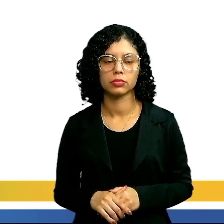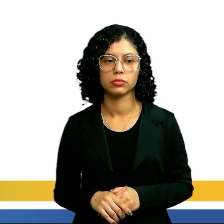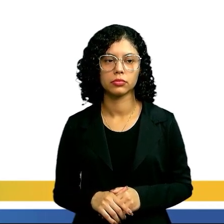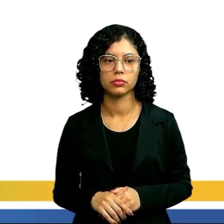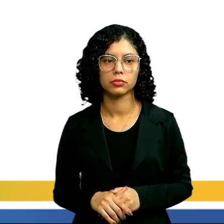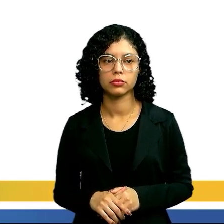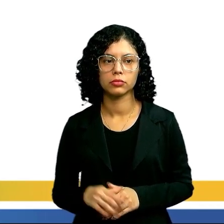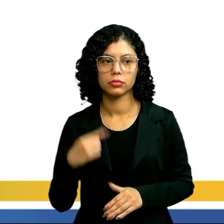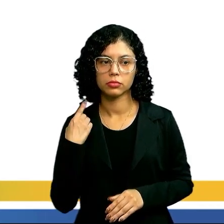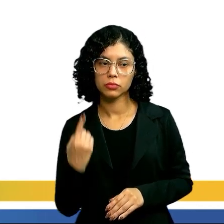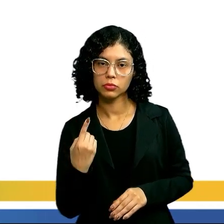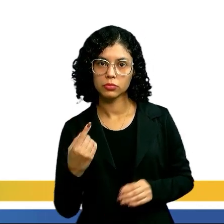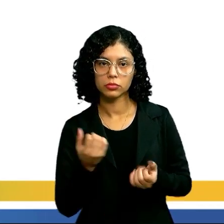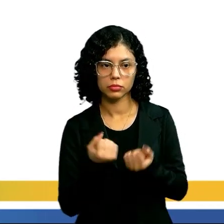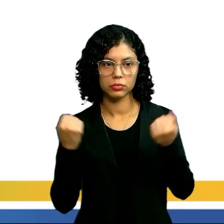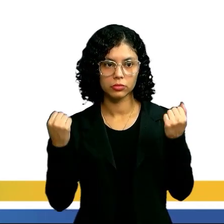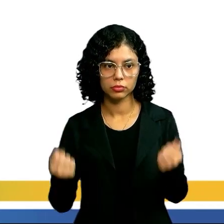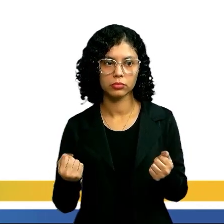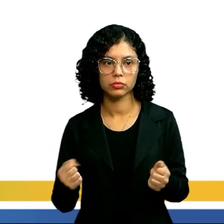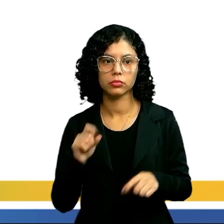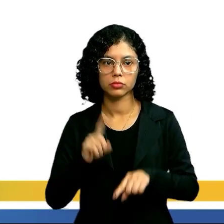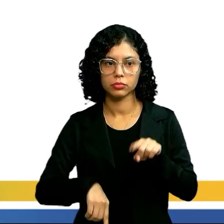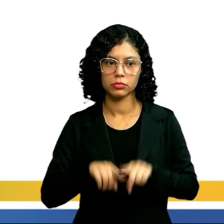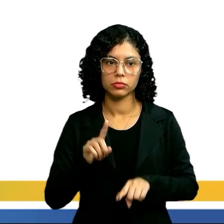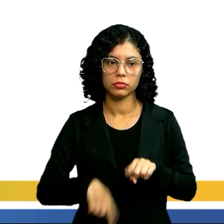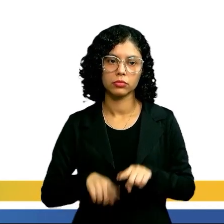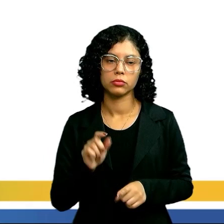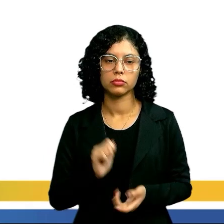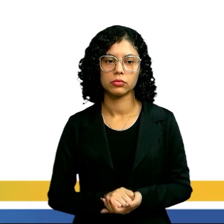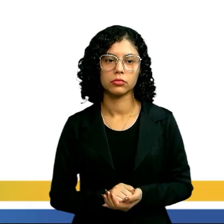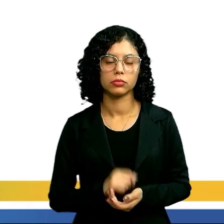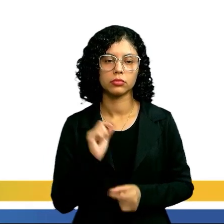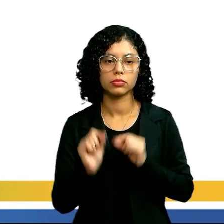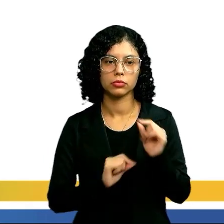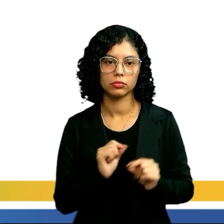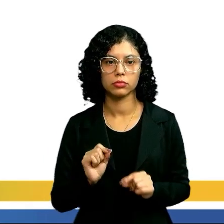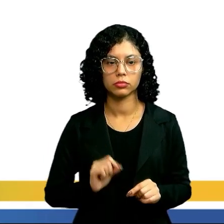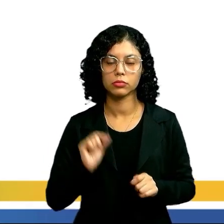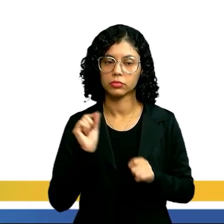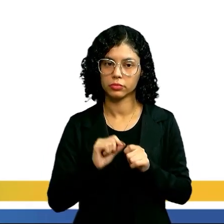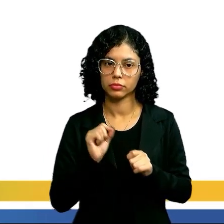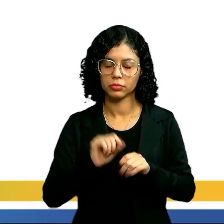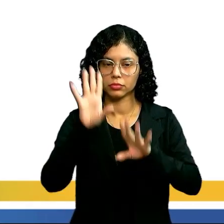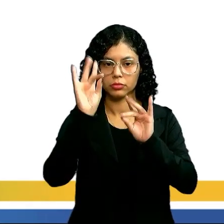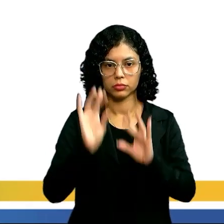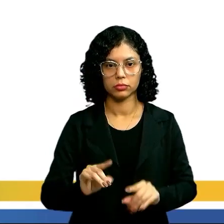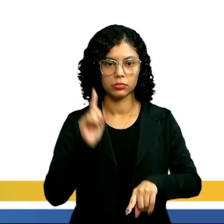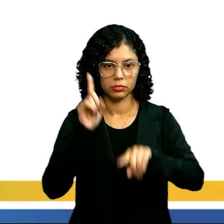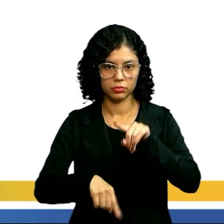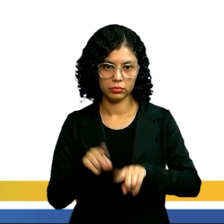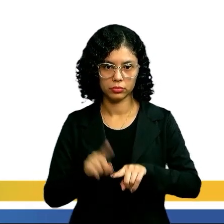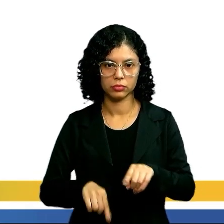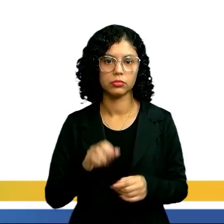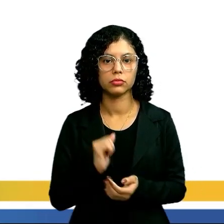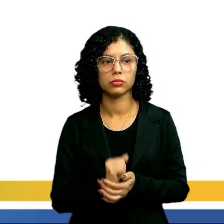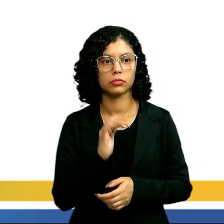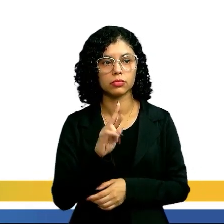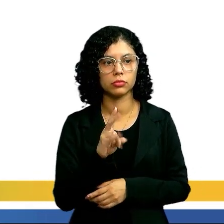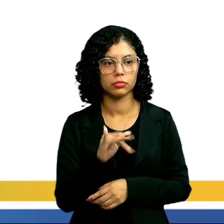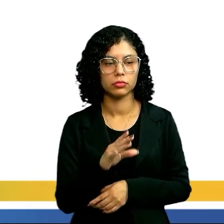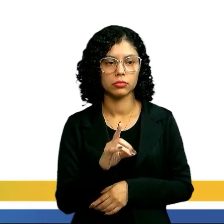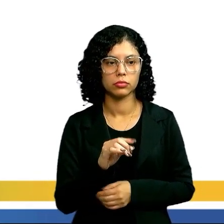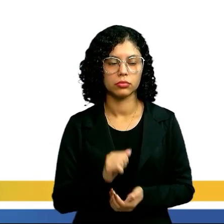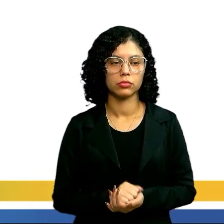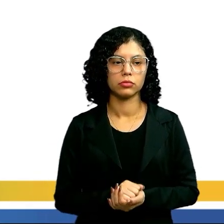de uma barra depende do material de que ela é formada. Cada material tem um